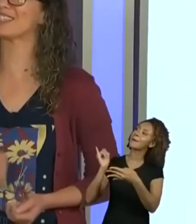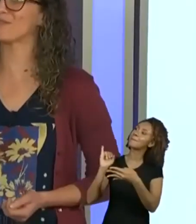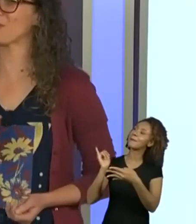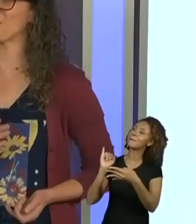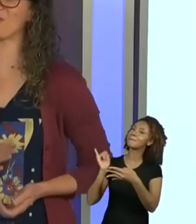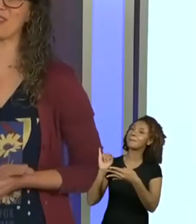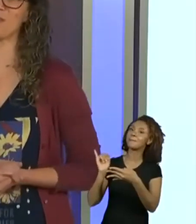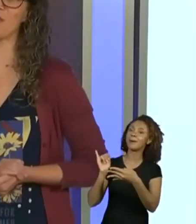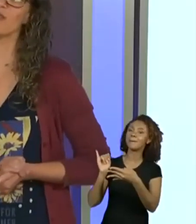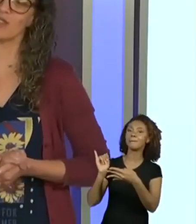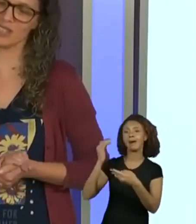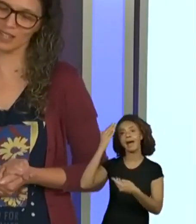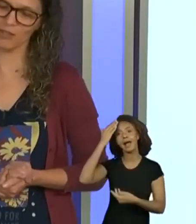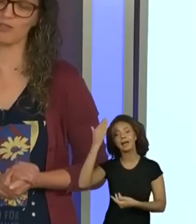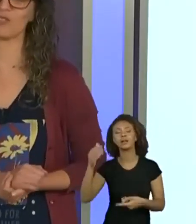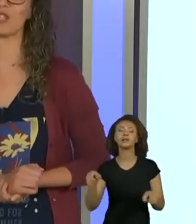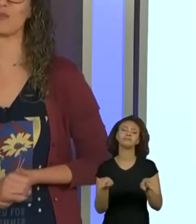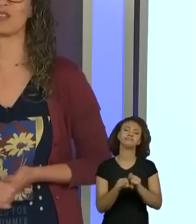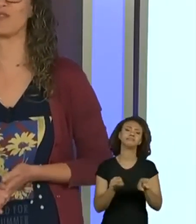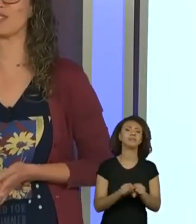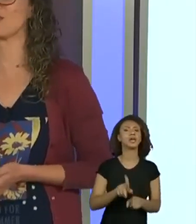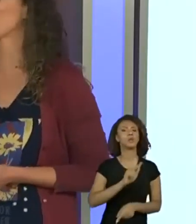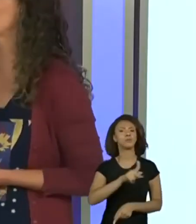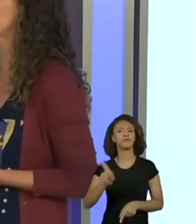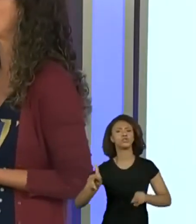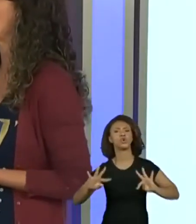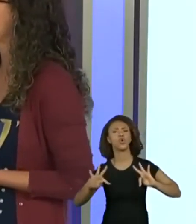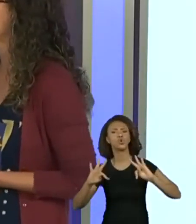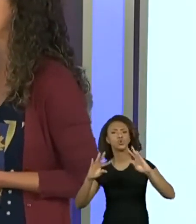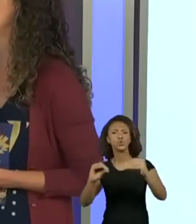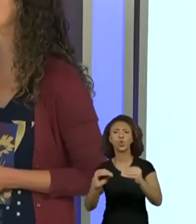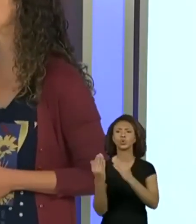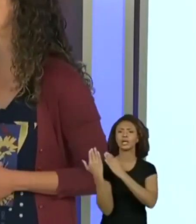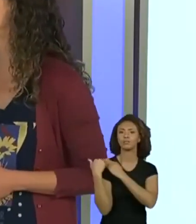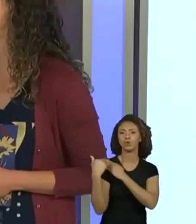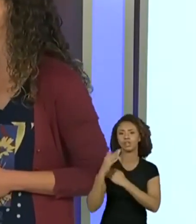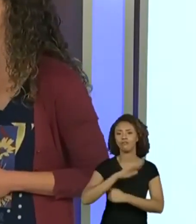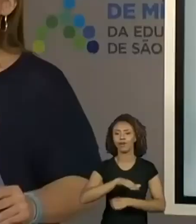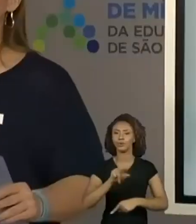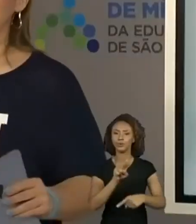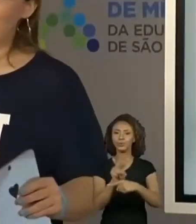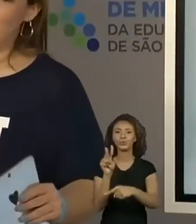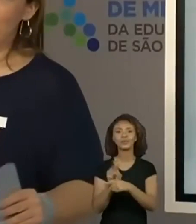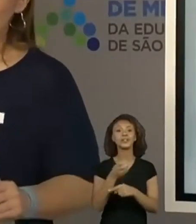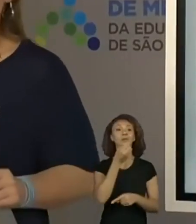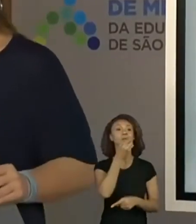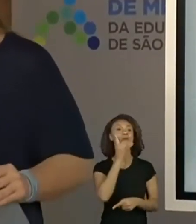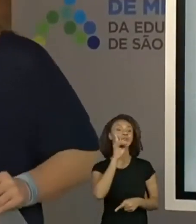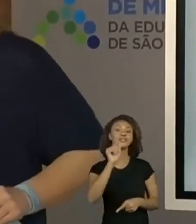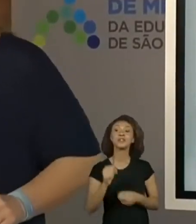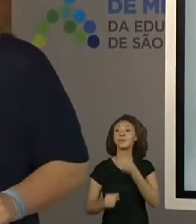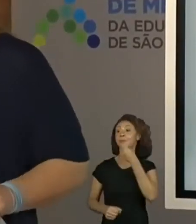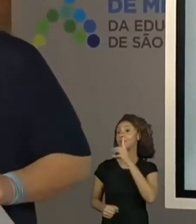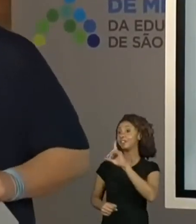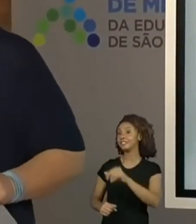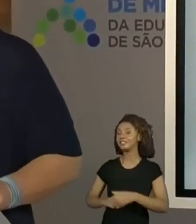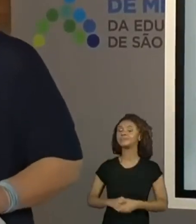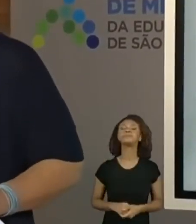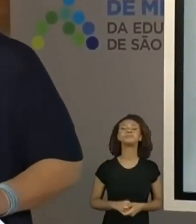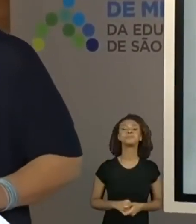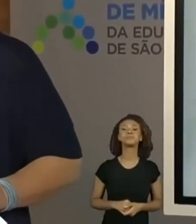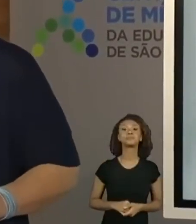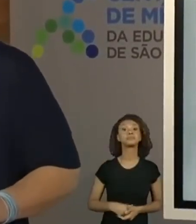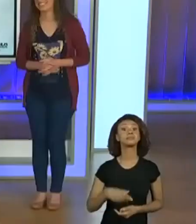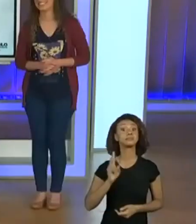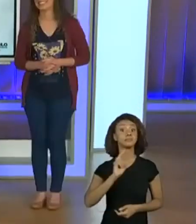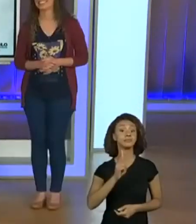a gente agradece, professoras e professores, e a todos os responsáveis que nos acompanham. Bom dia. Então, bom dia. A gente não esquece